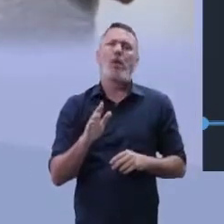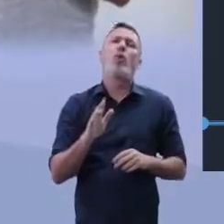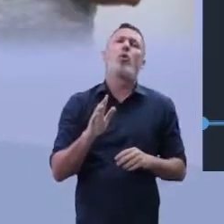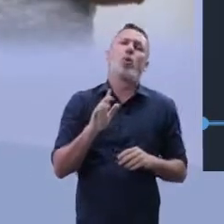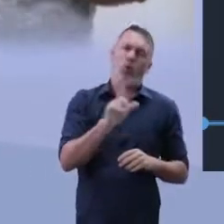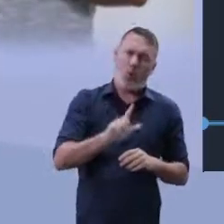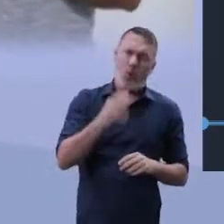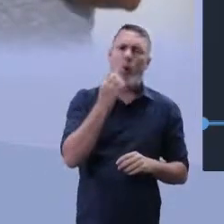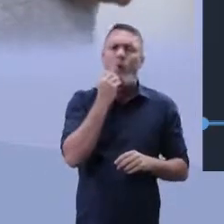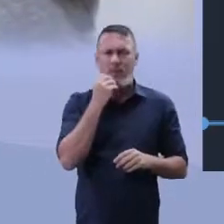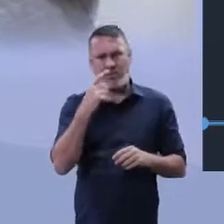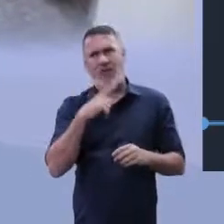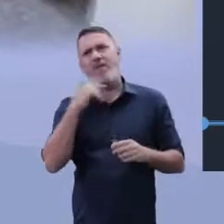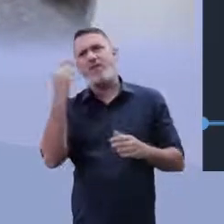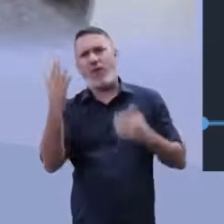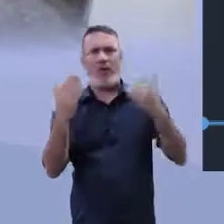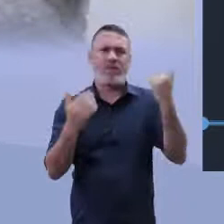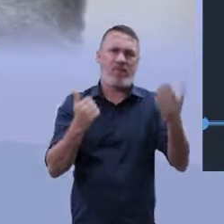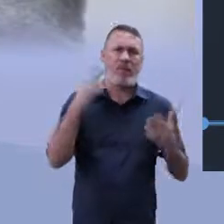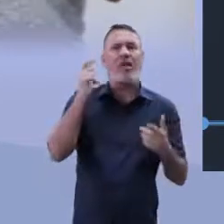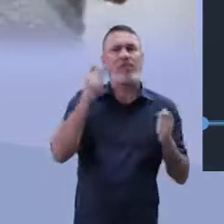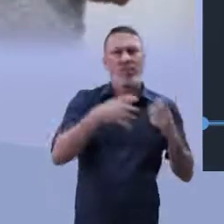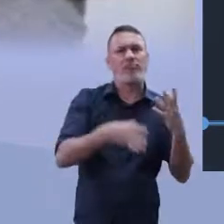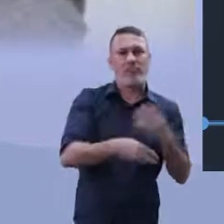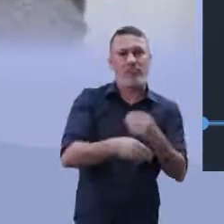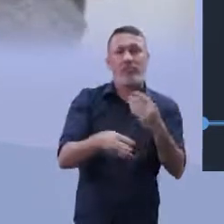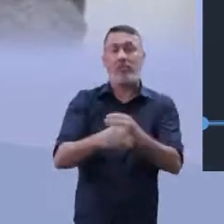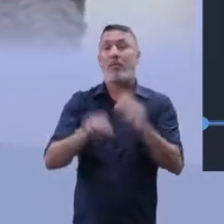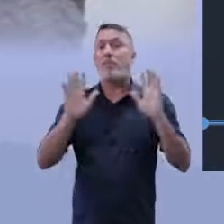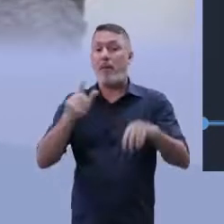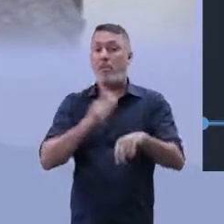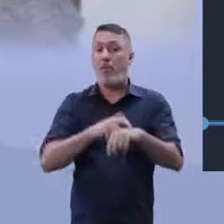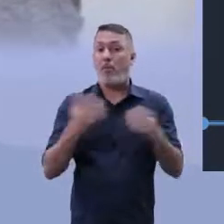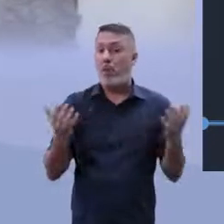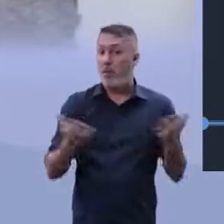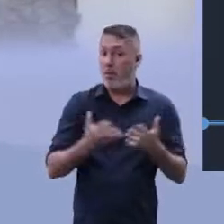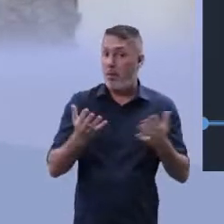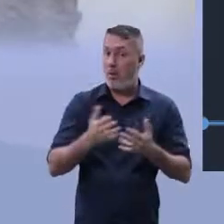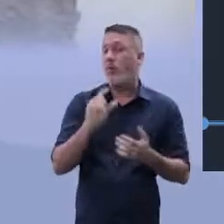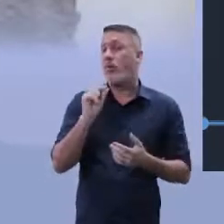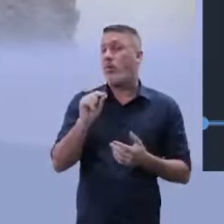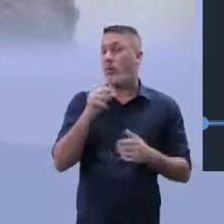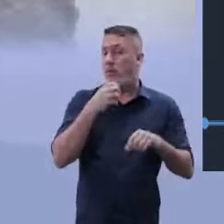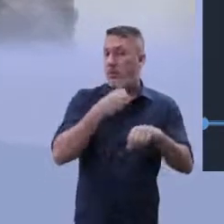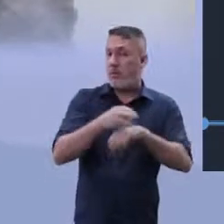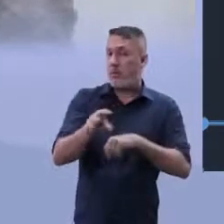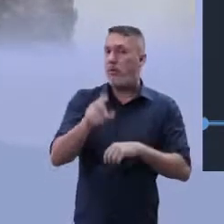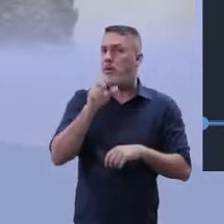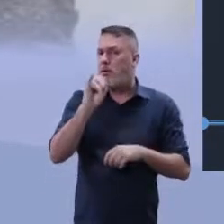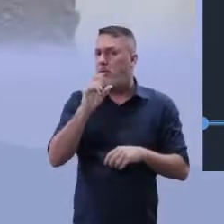Obviamente, algumas ações fora podem também auxiliar. Mas, neste momento, se for